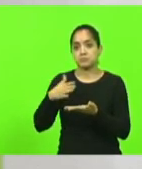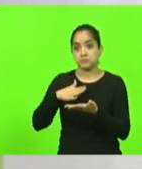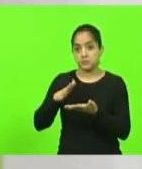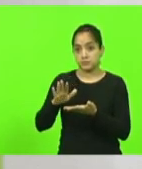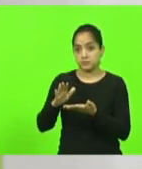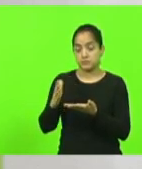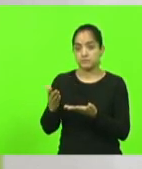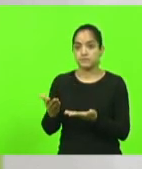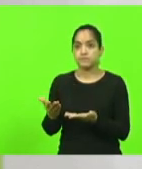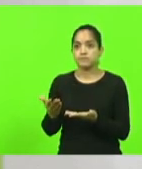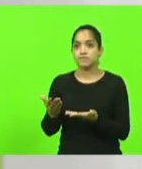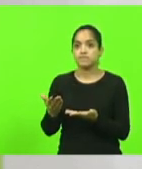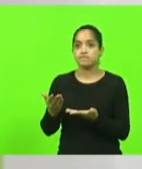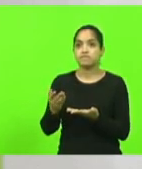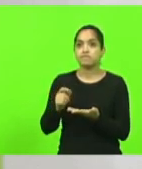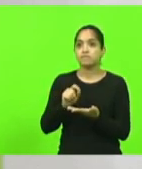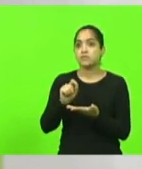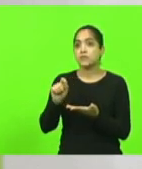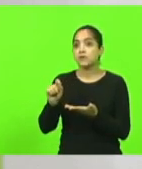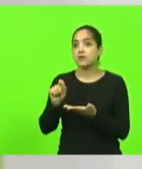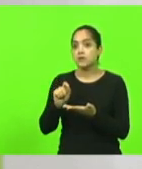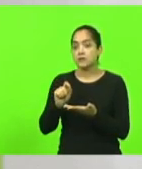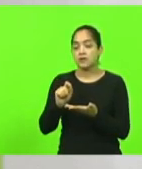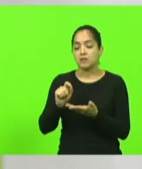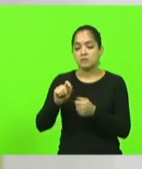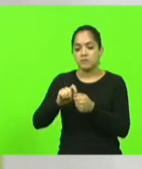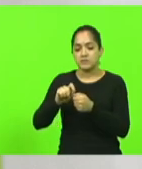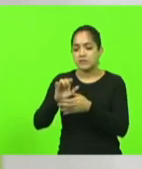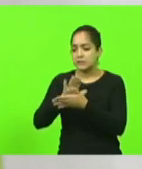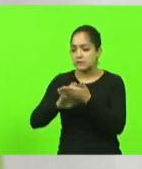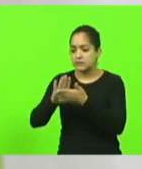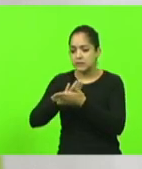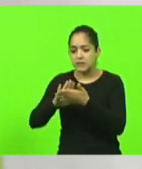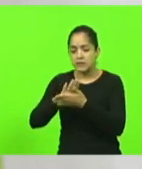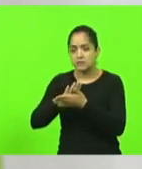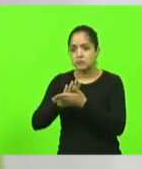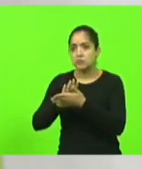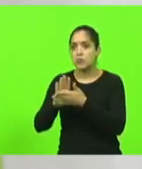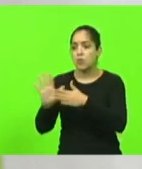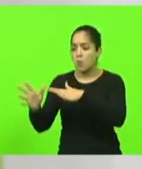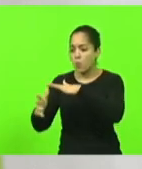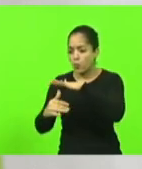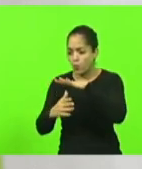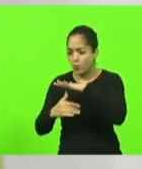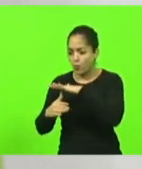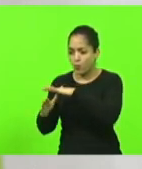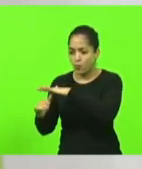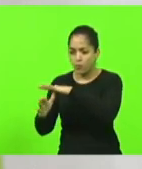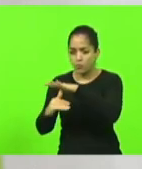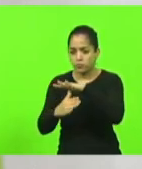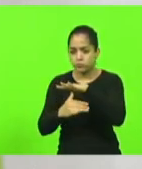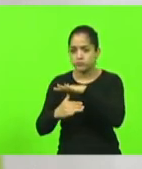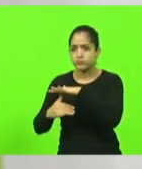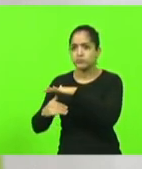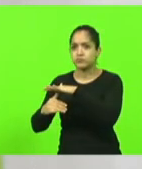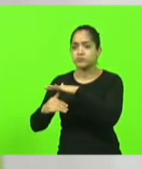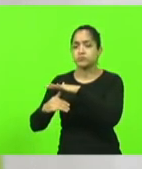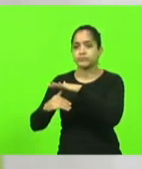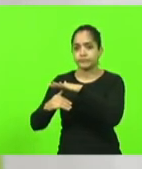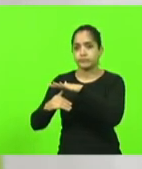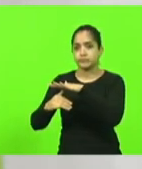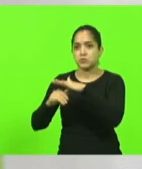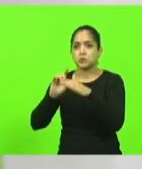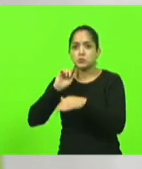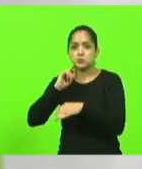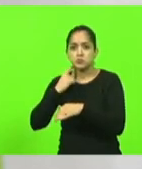que nada mais fizeram nos últimos anos do que saquear, macular o bom nome do